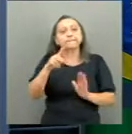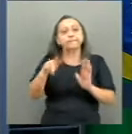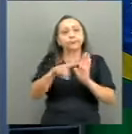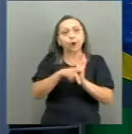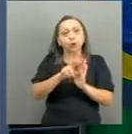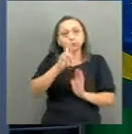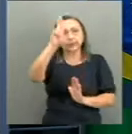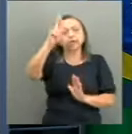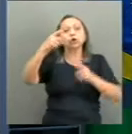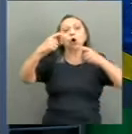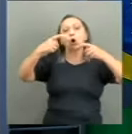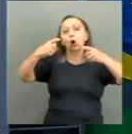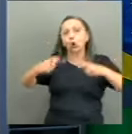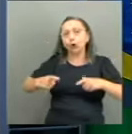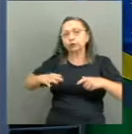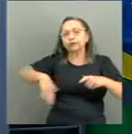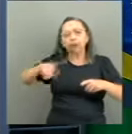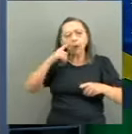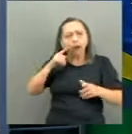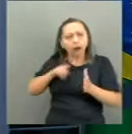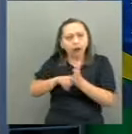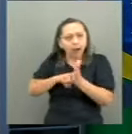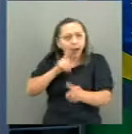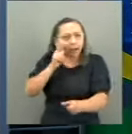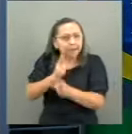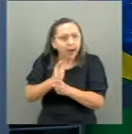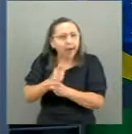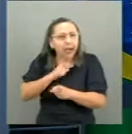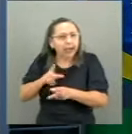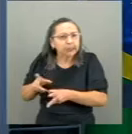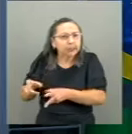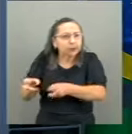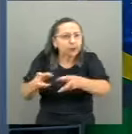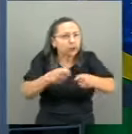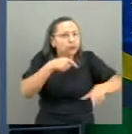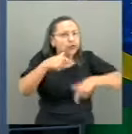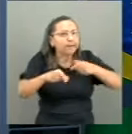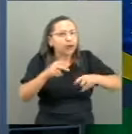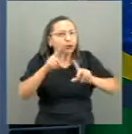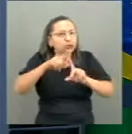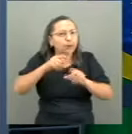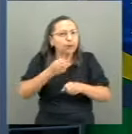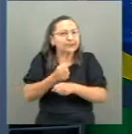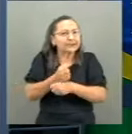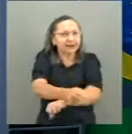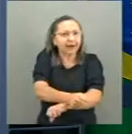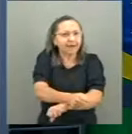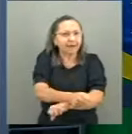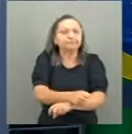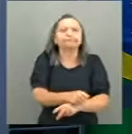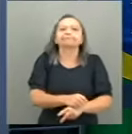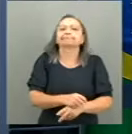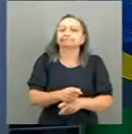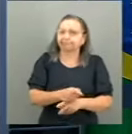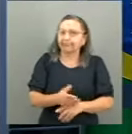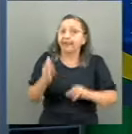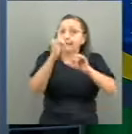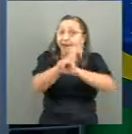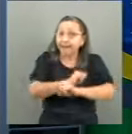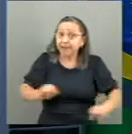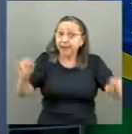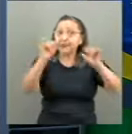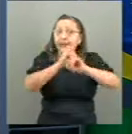onde for identificada exploração do trabalho escravo, campanhas em defesa do trabalho